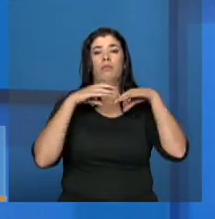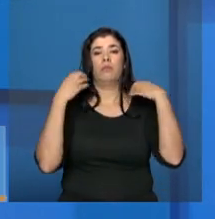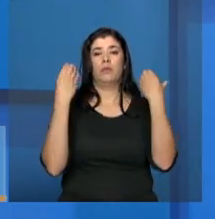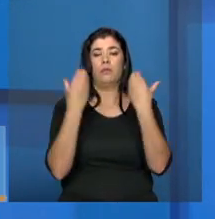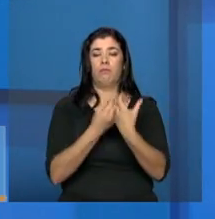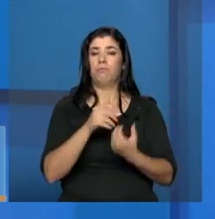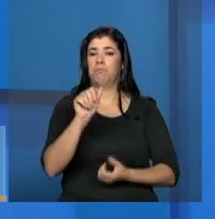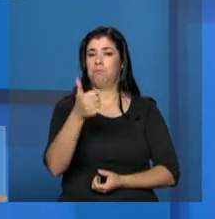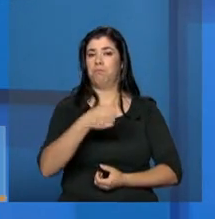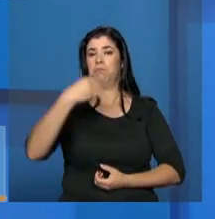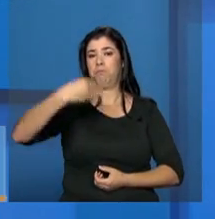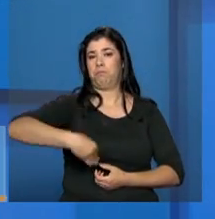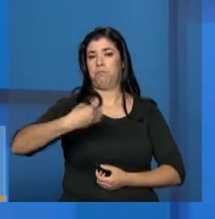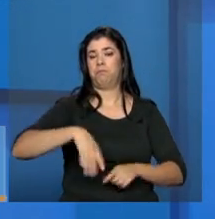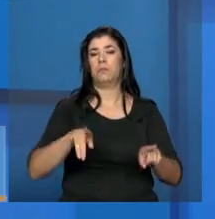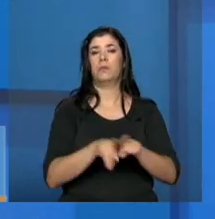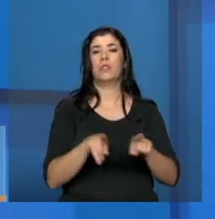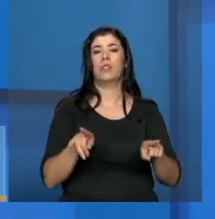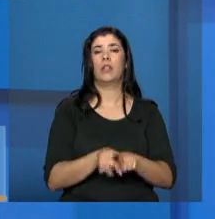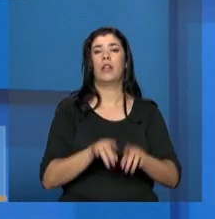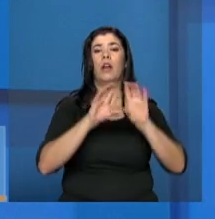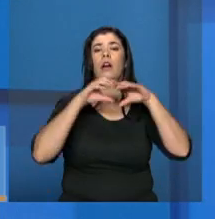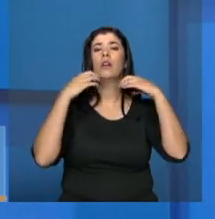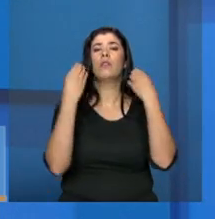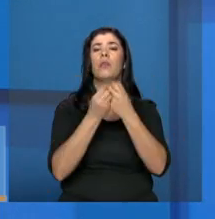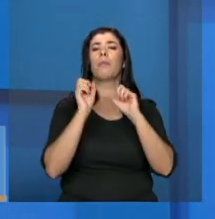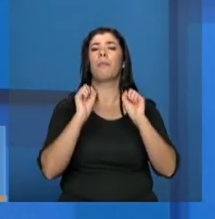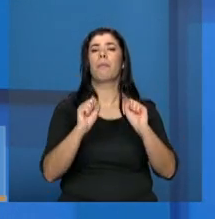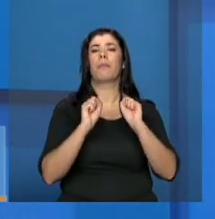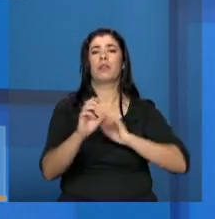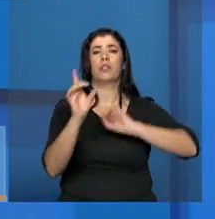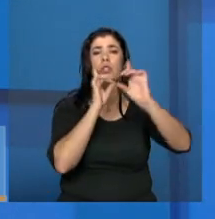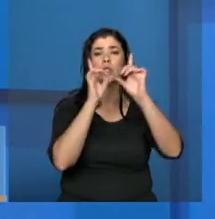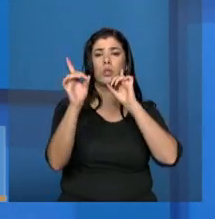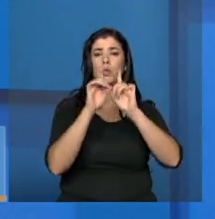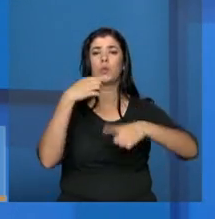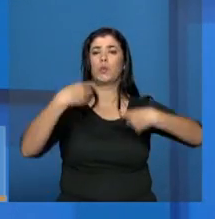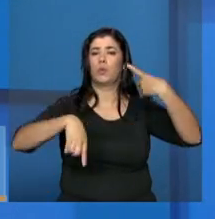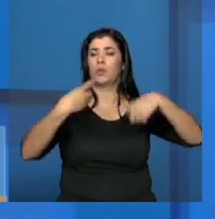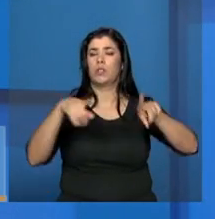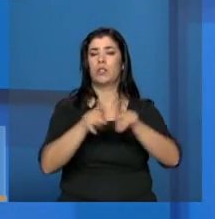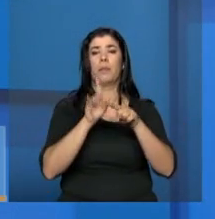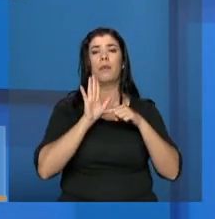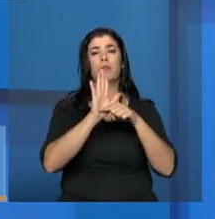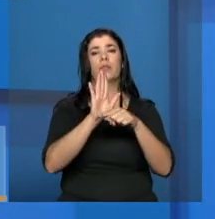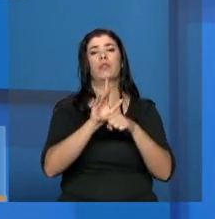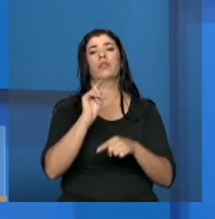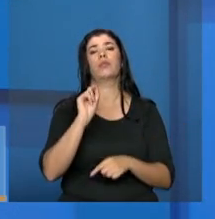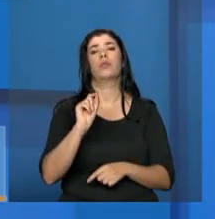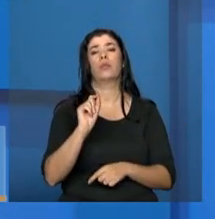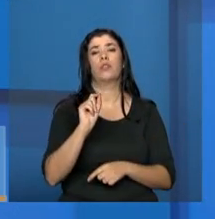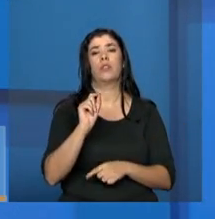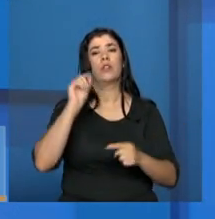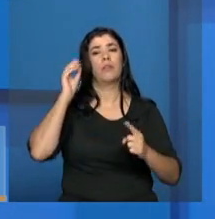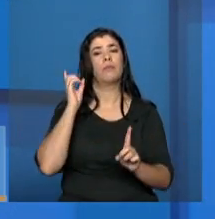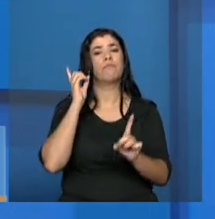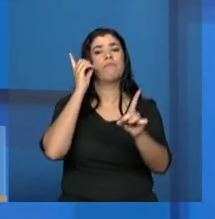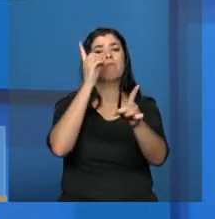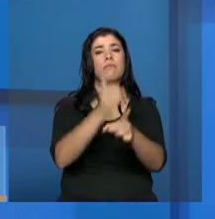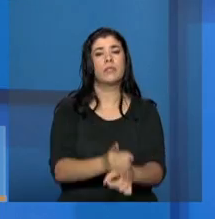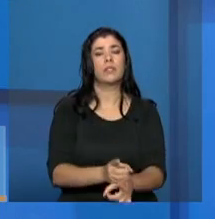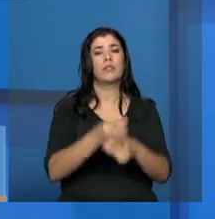qualidade, uma conferência que, de fato, debata as questões importantes e nos ajude a ir no caminho da